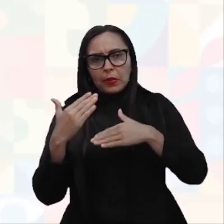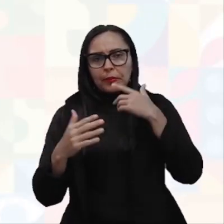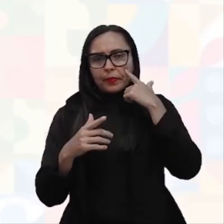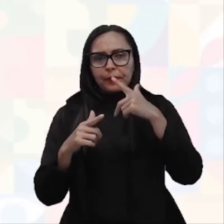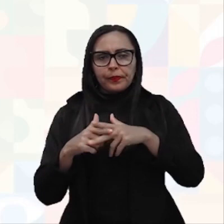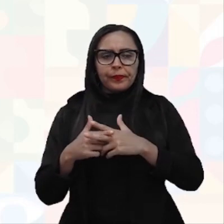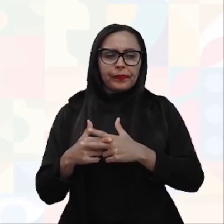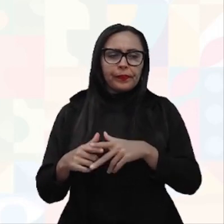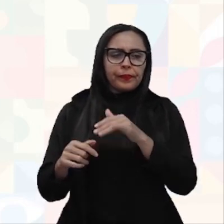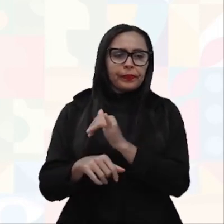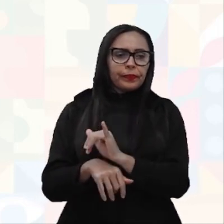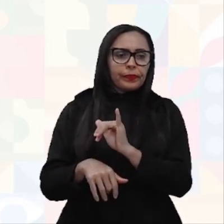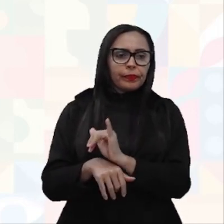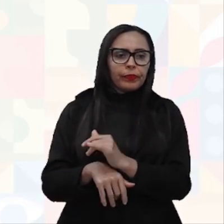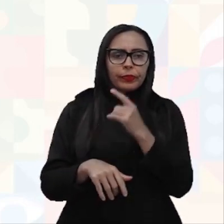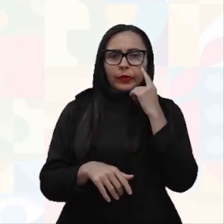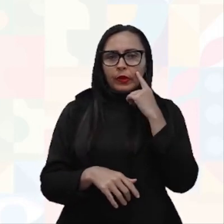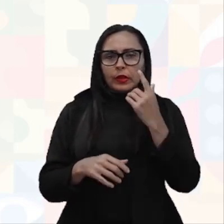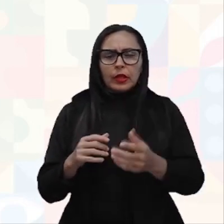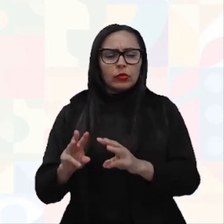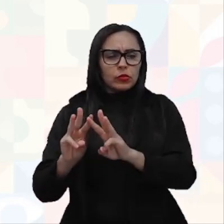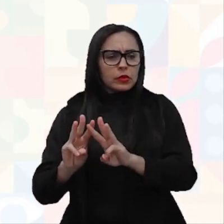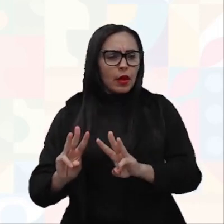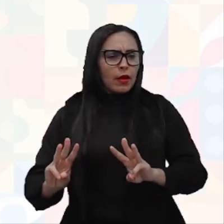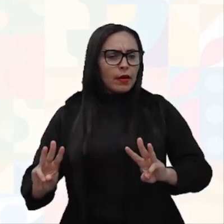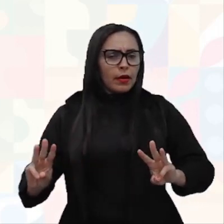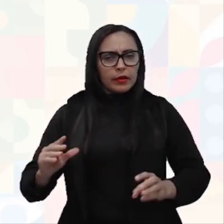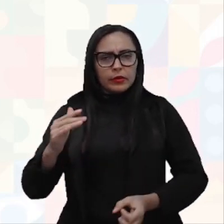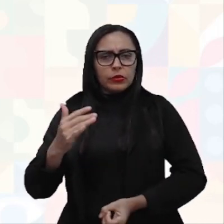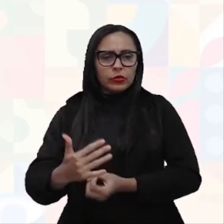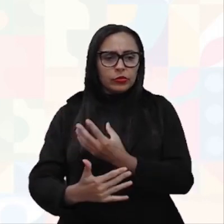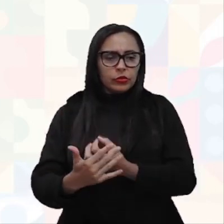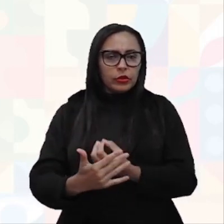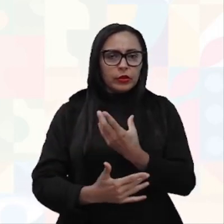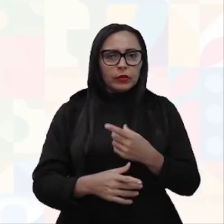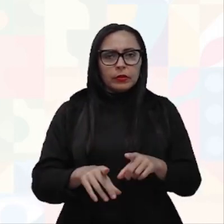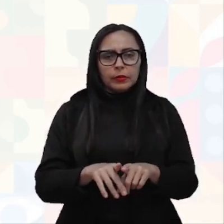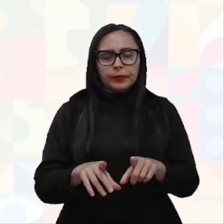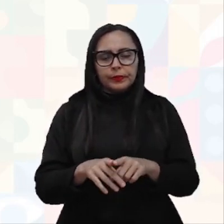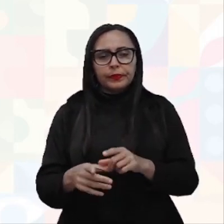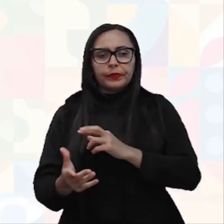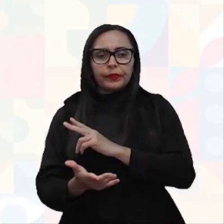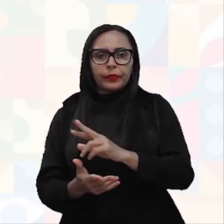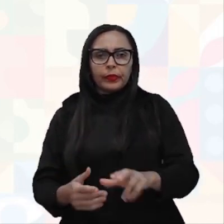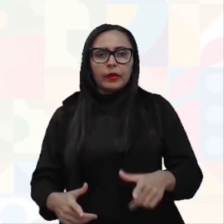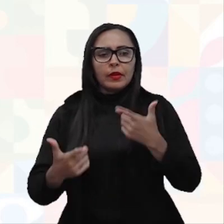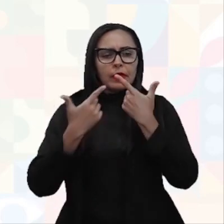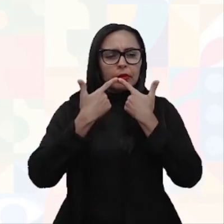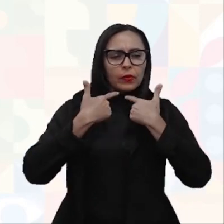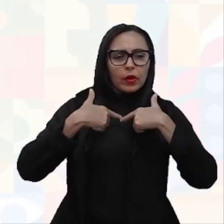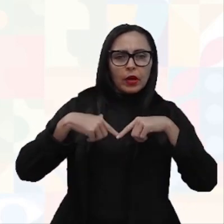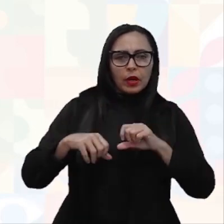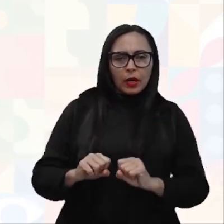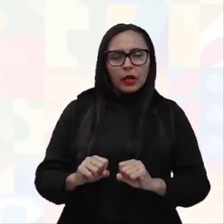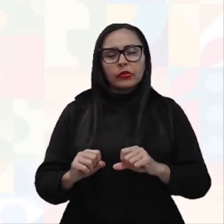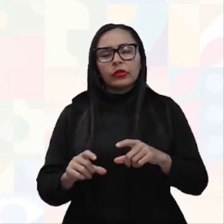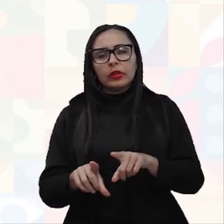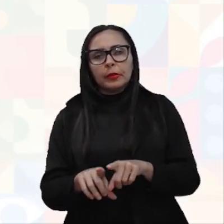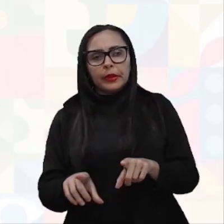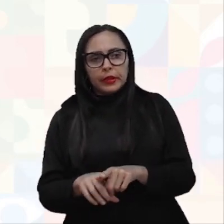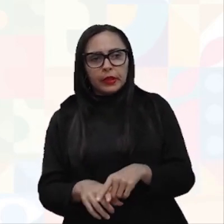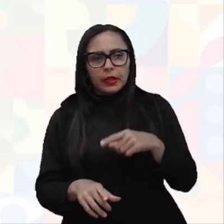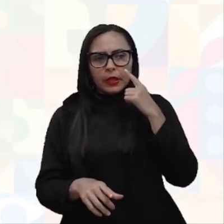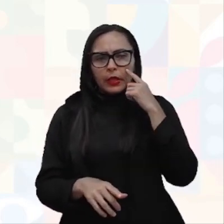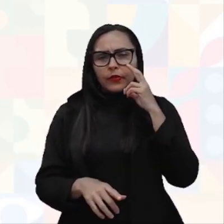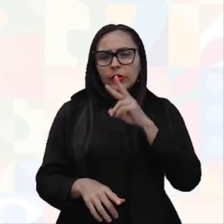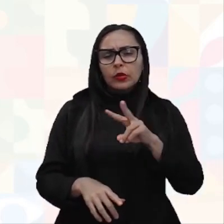sites em cima de várias outras linguagens, não só o Python. E eles viram muita necessidade